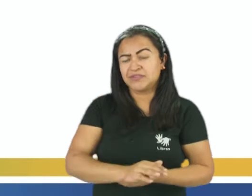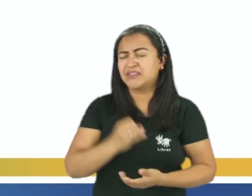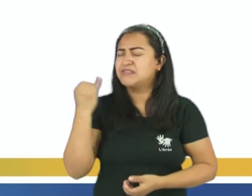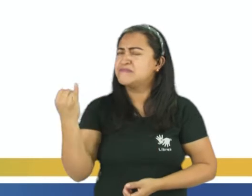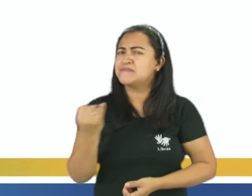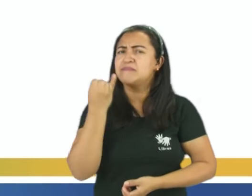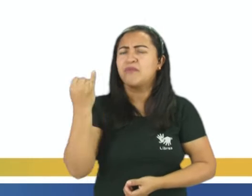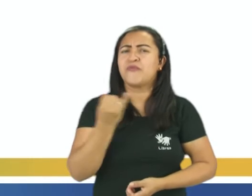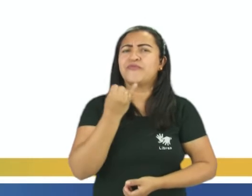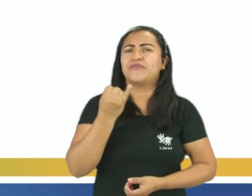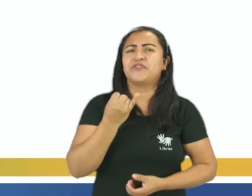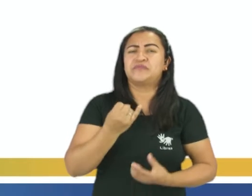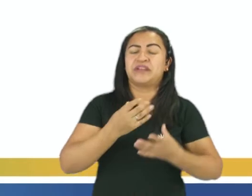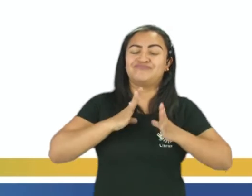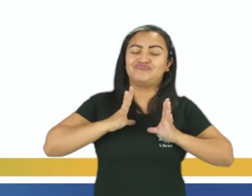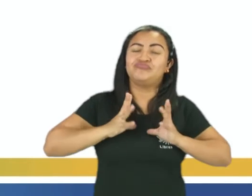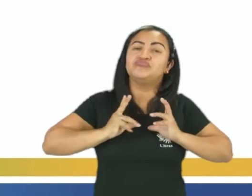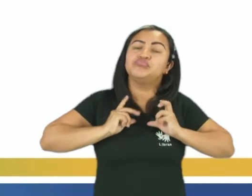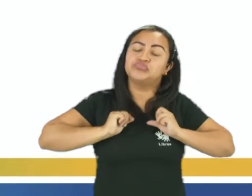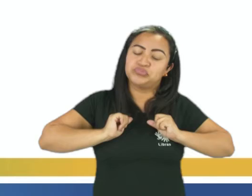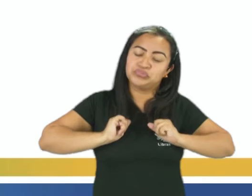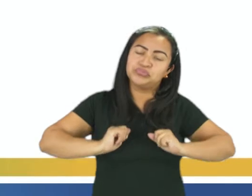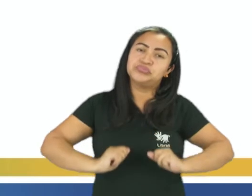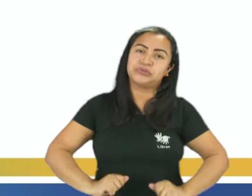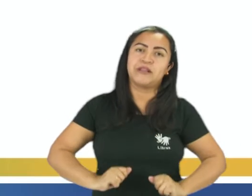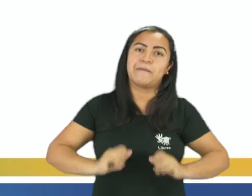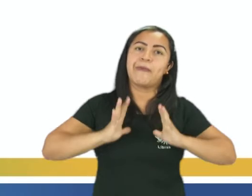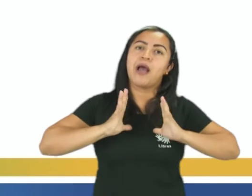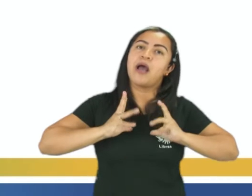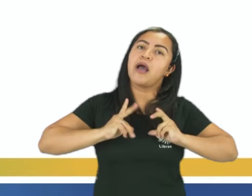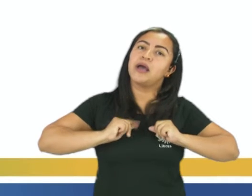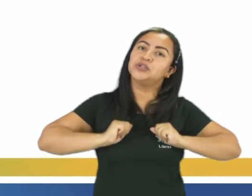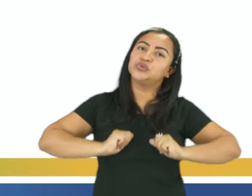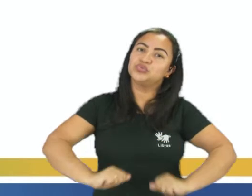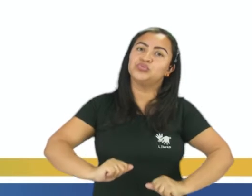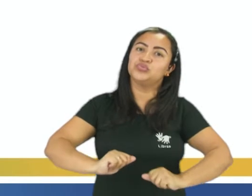da desinfecção, tá, ok? Certo? Vamos lá.